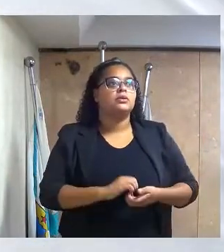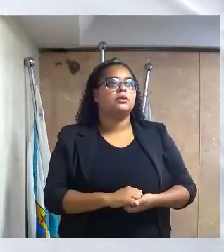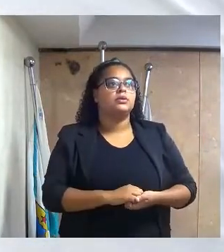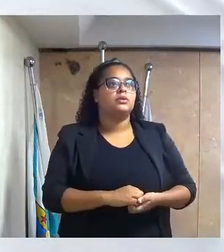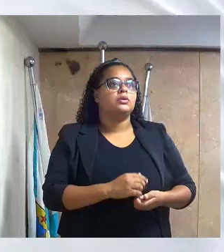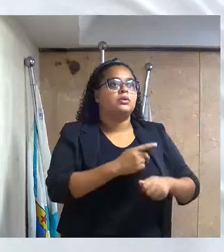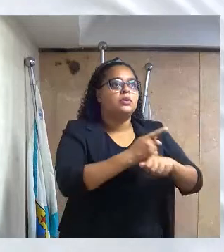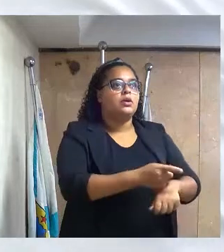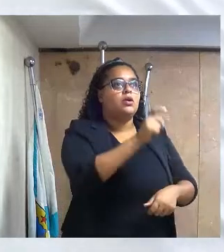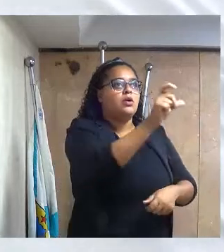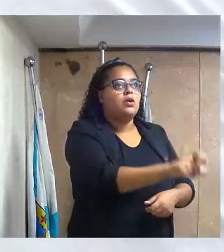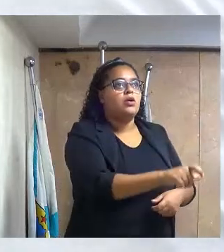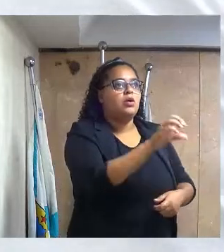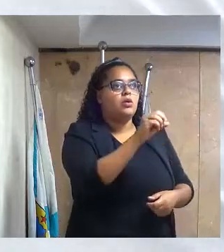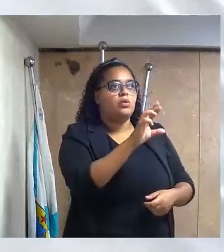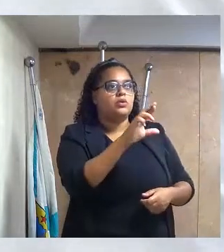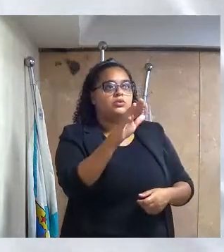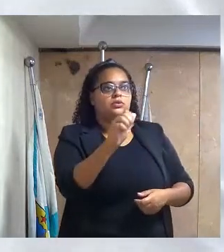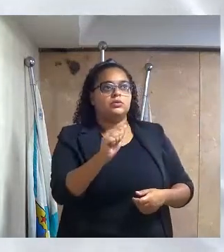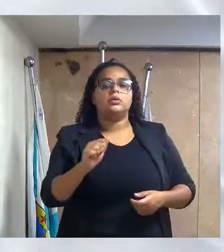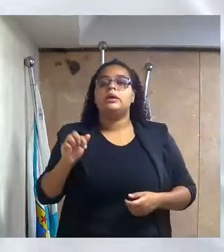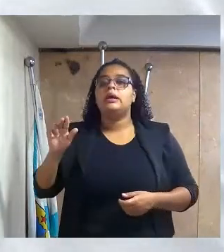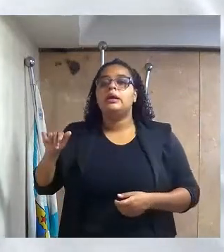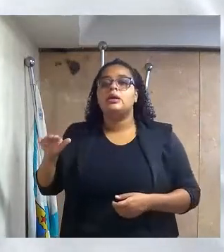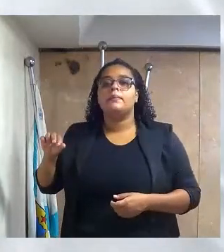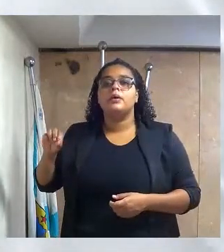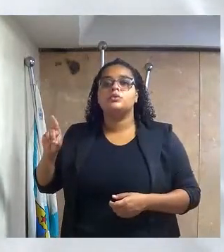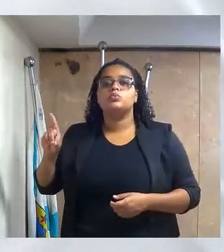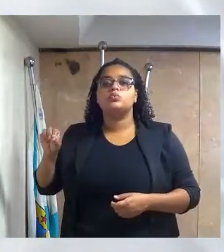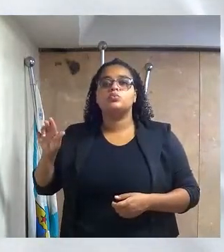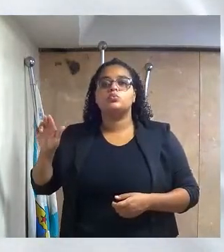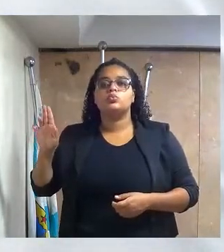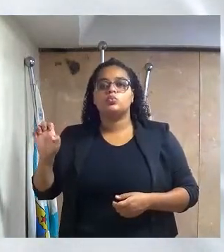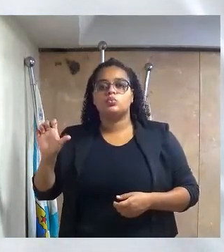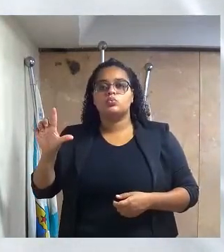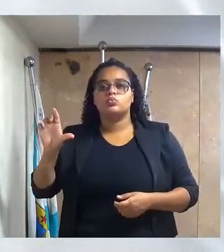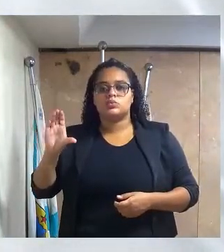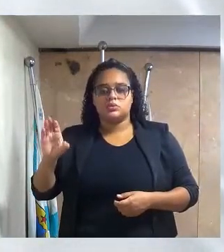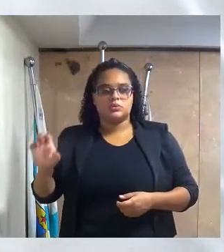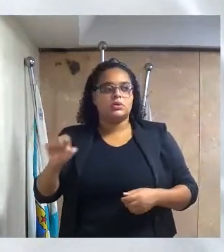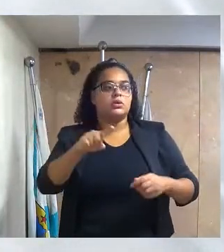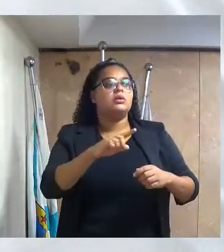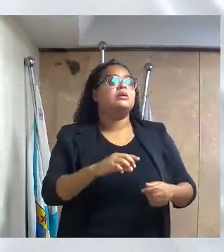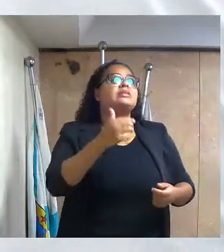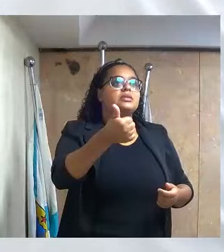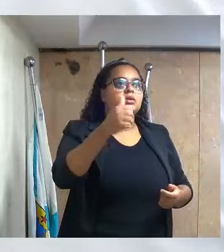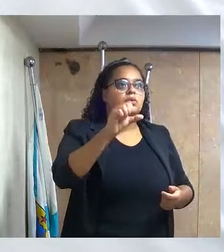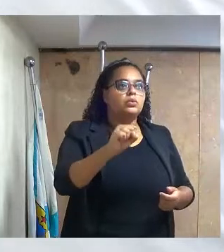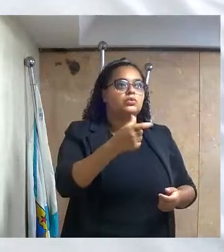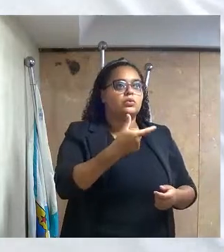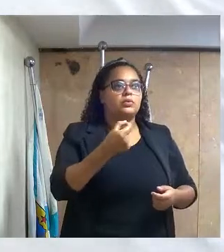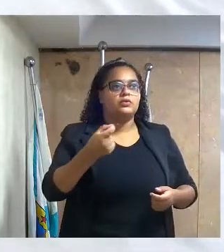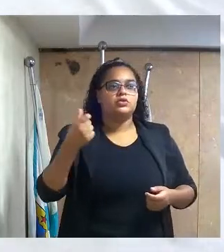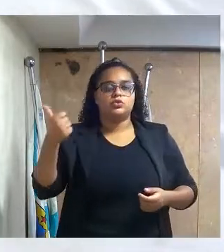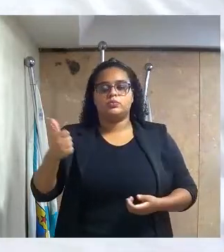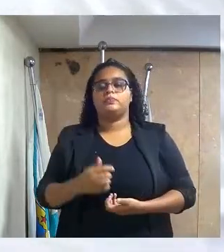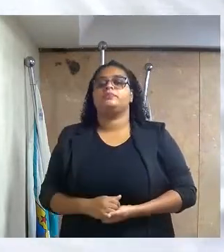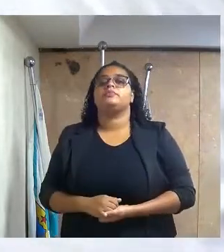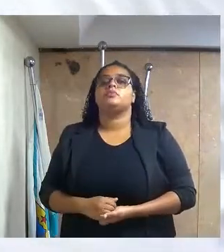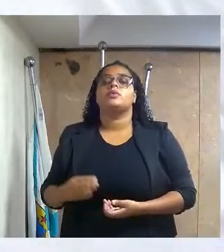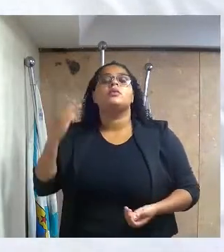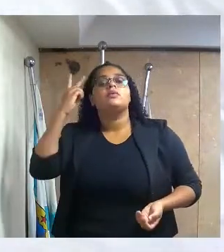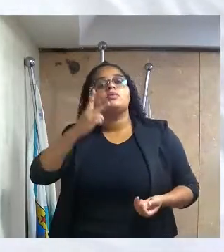título ódio ao mérito Irmã Dulce. Projeto de decreto legislativo 108-2021, do